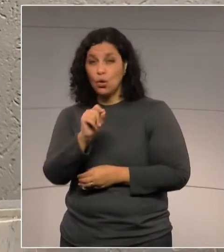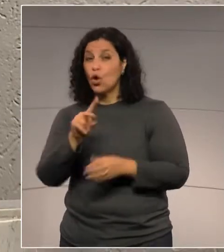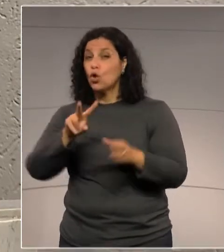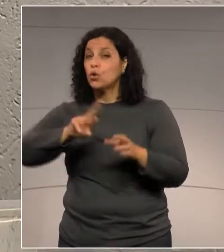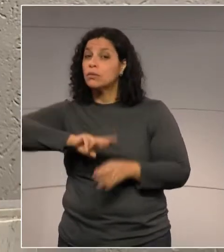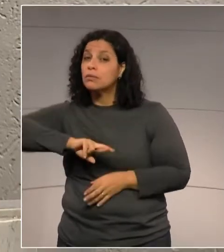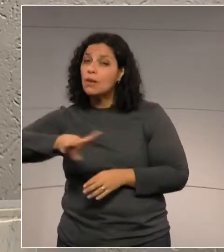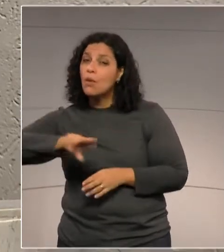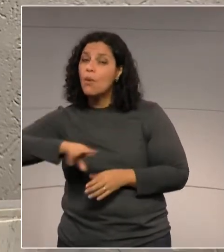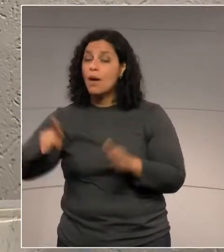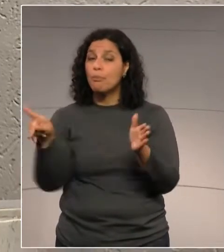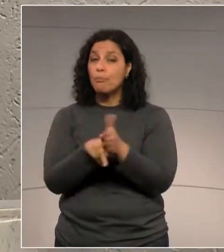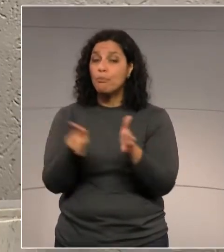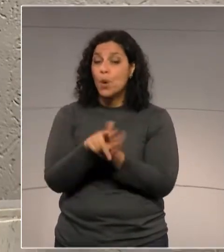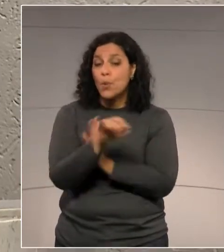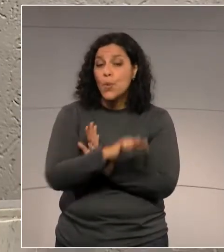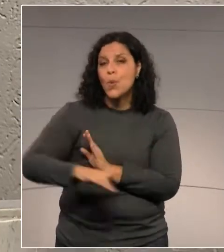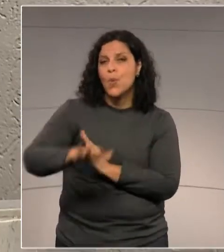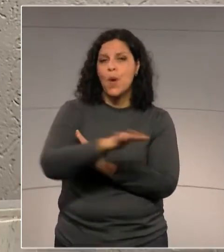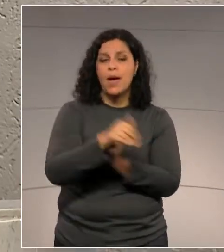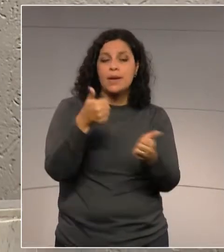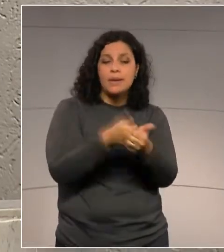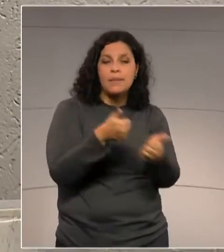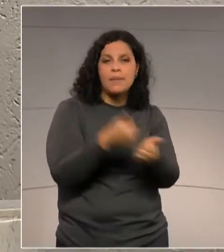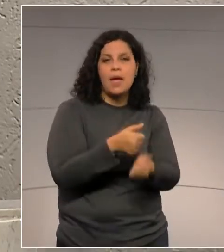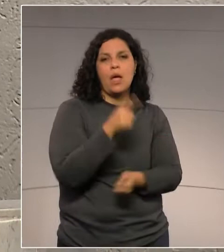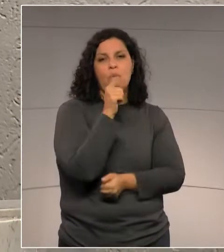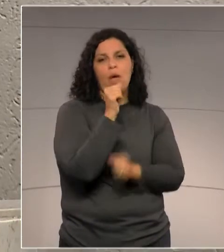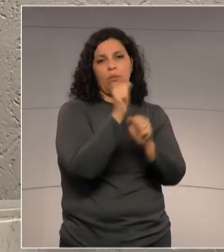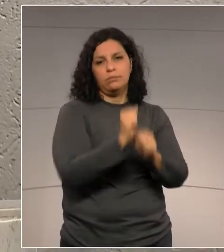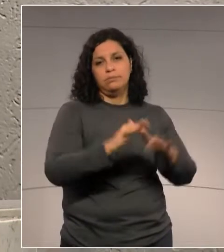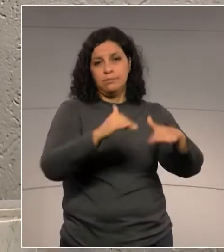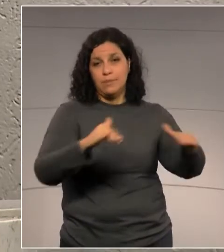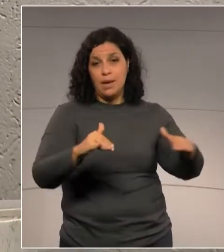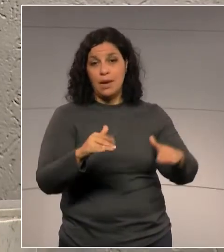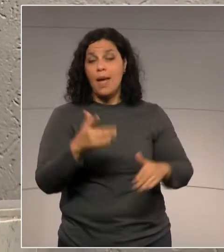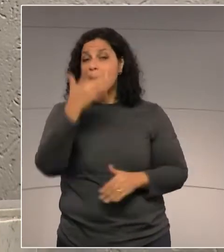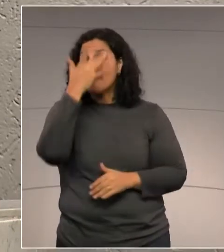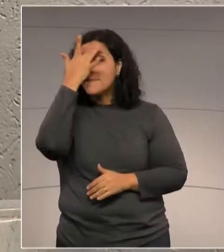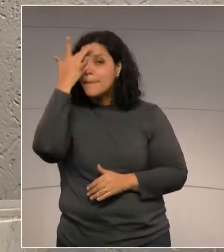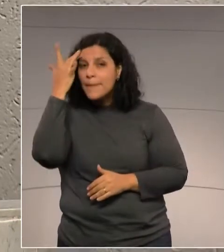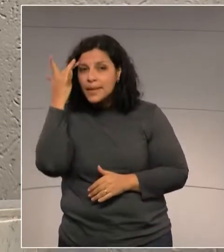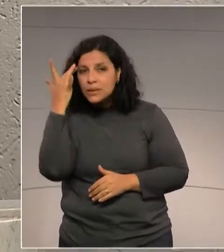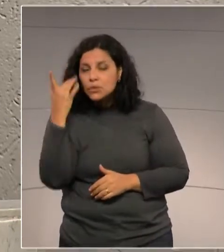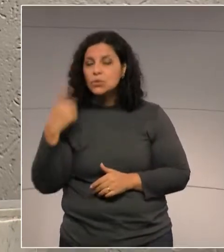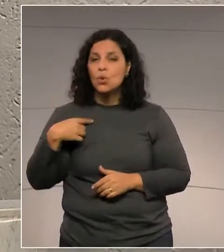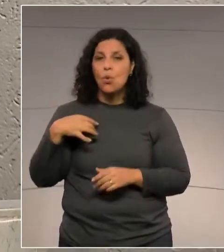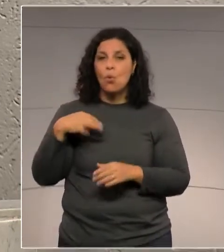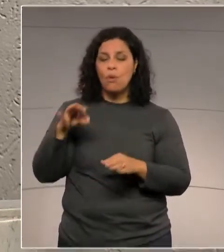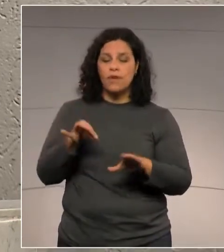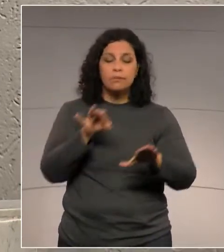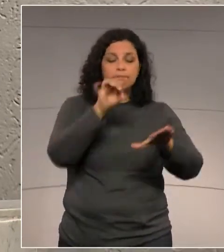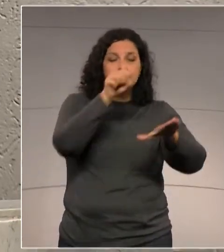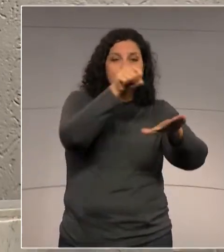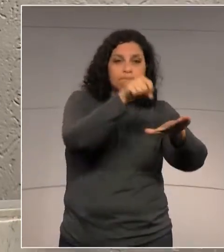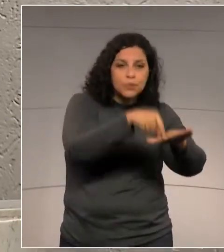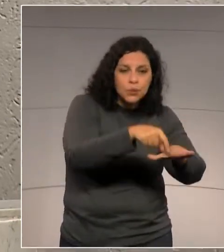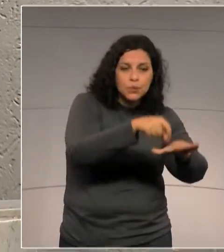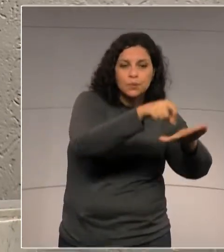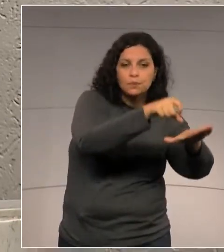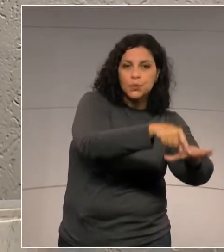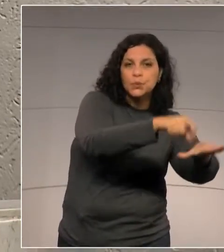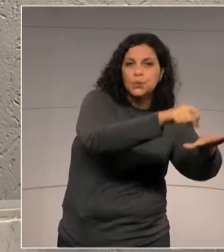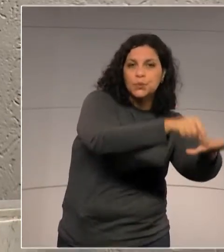não é vegetação marinha. É que foi plantada, que foi alguém que levou para plantar foi o que